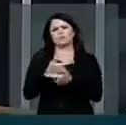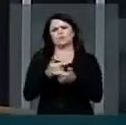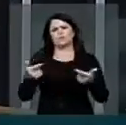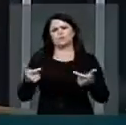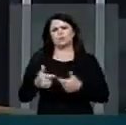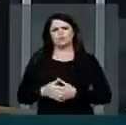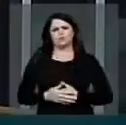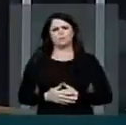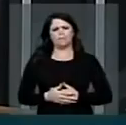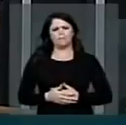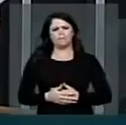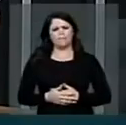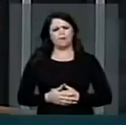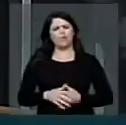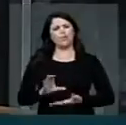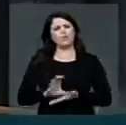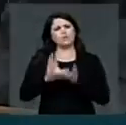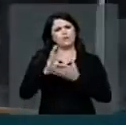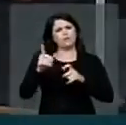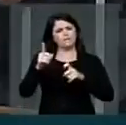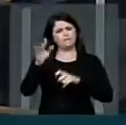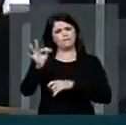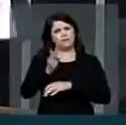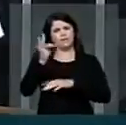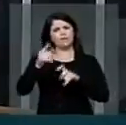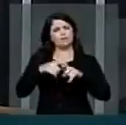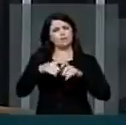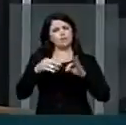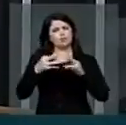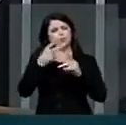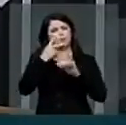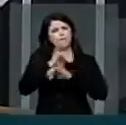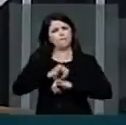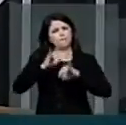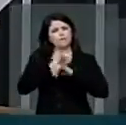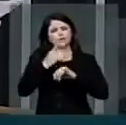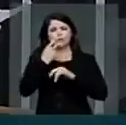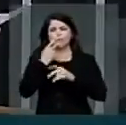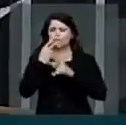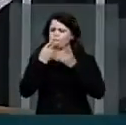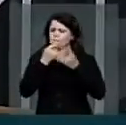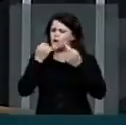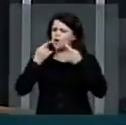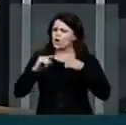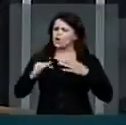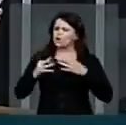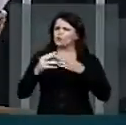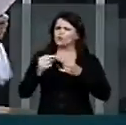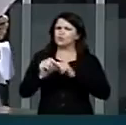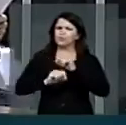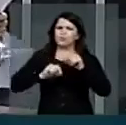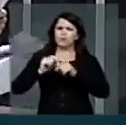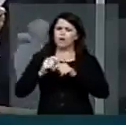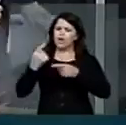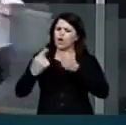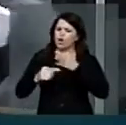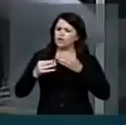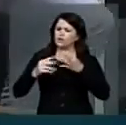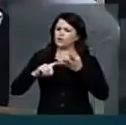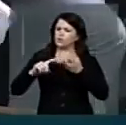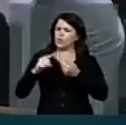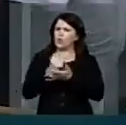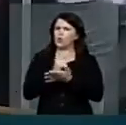O Conselho Federal de Medicina, em nota divulgada, protesta veementemente contra essa